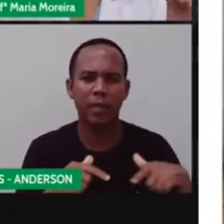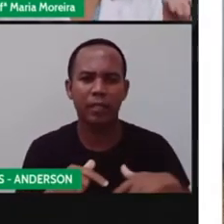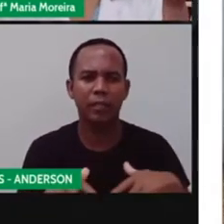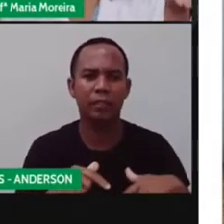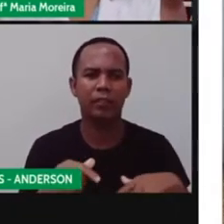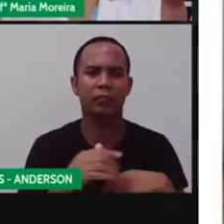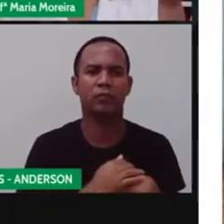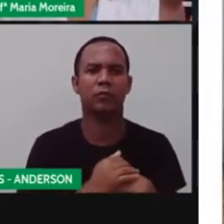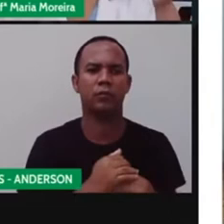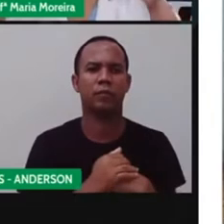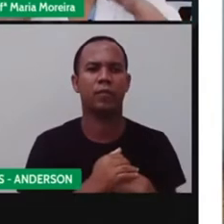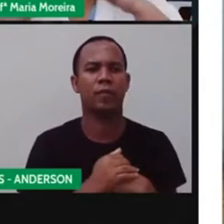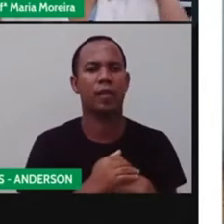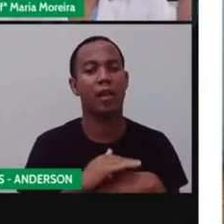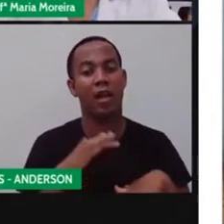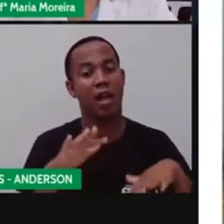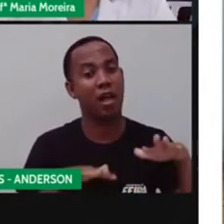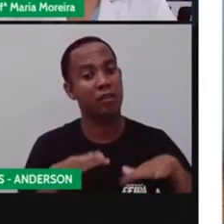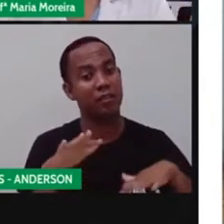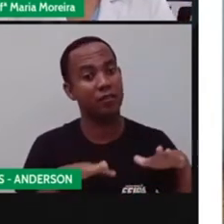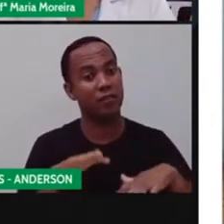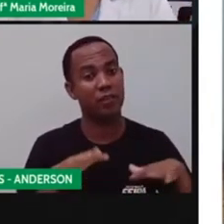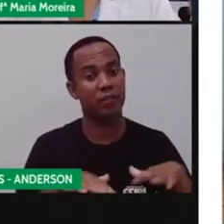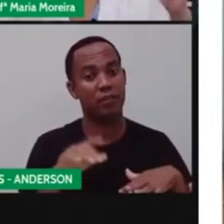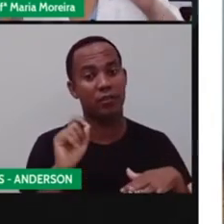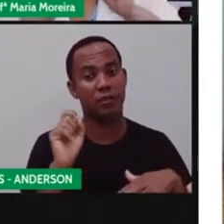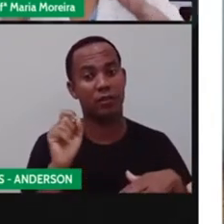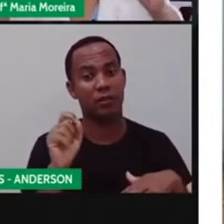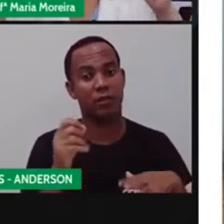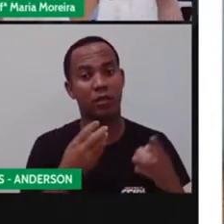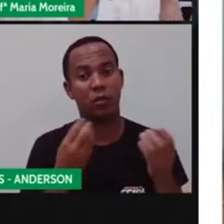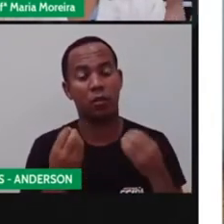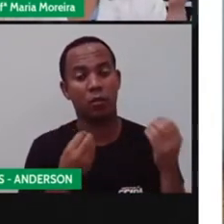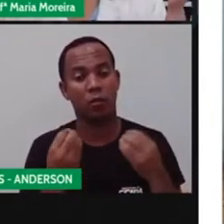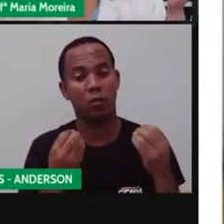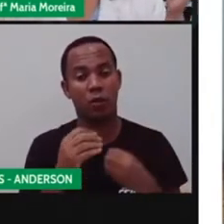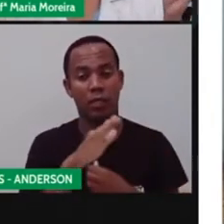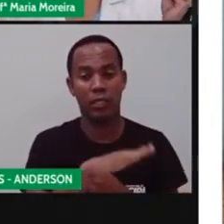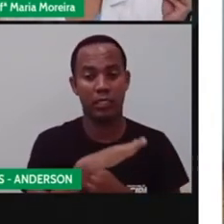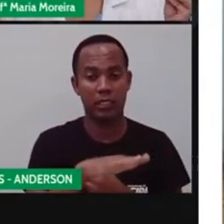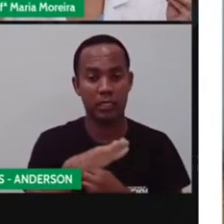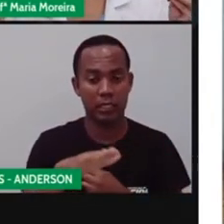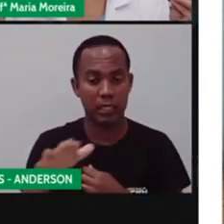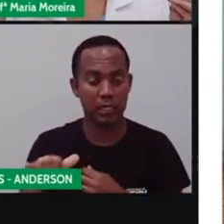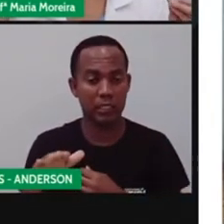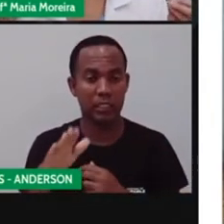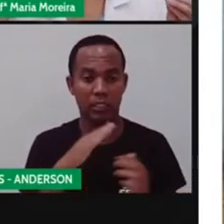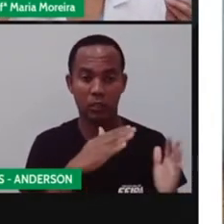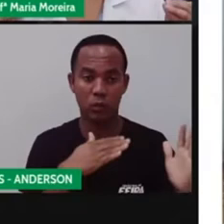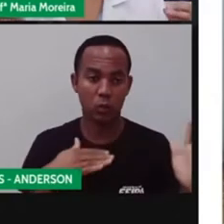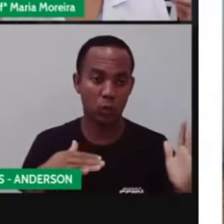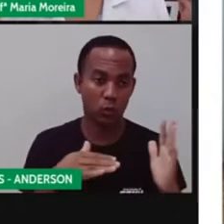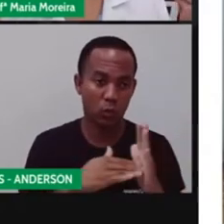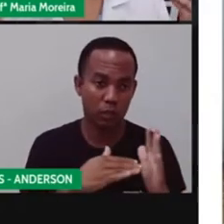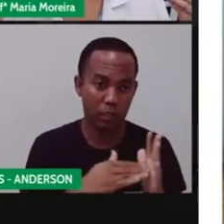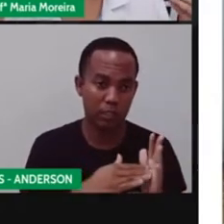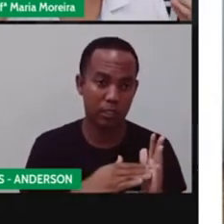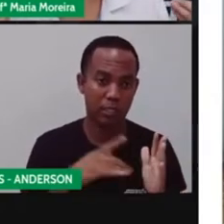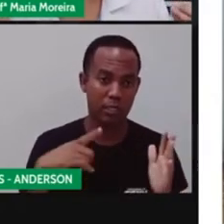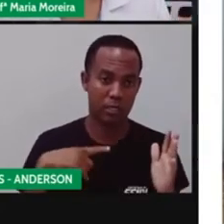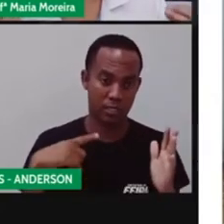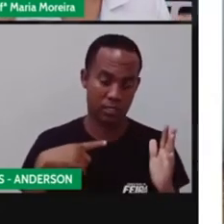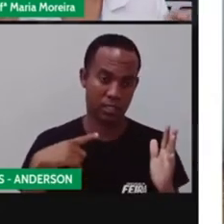alguns paralelos, né? Alguns opostos, tá? São crianças, mas nem todas as crianças têm o quê? Os